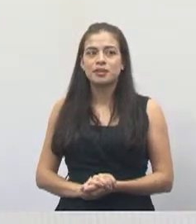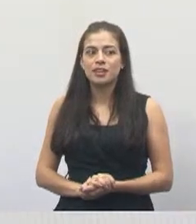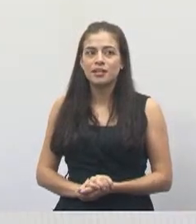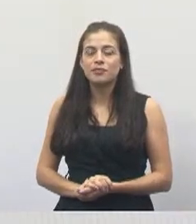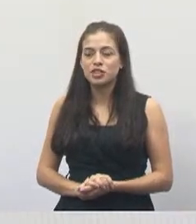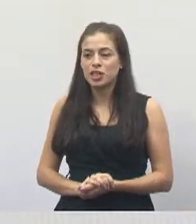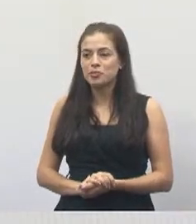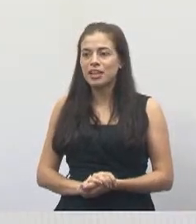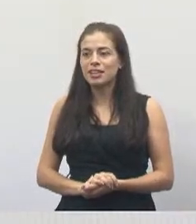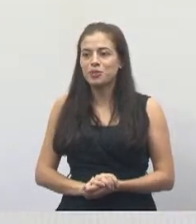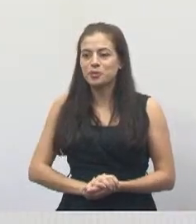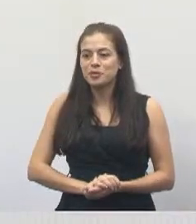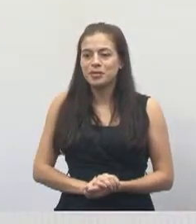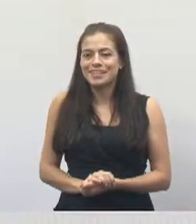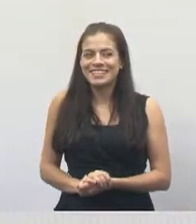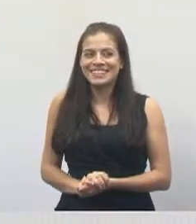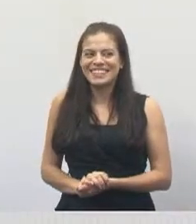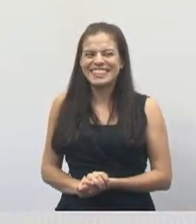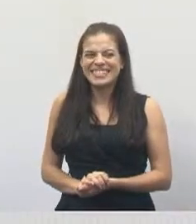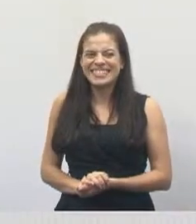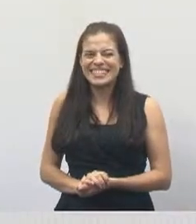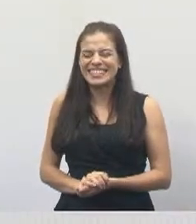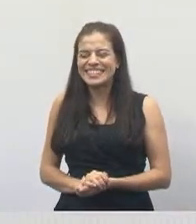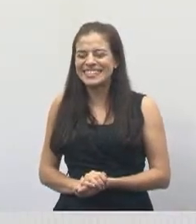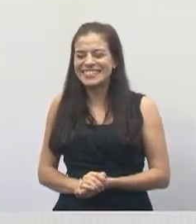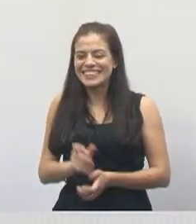E também o pessoal do trânsito.